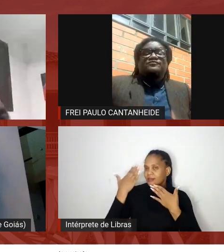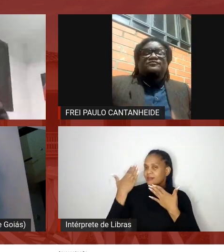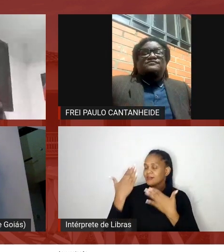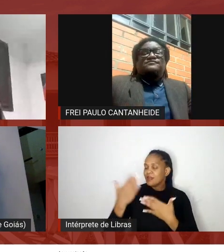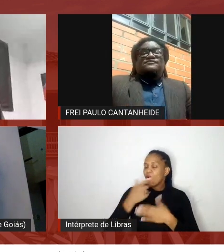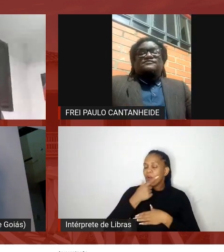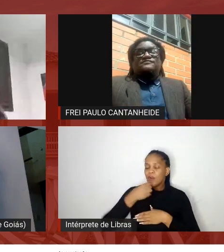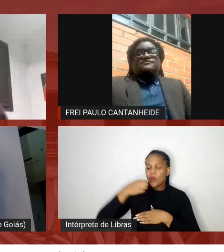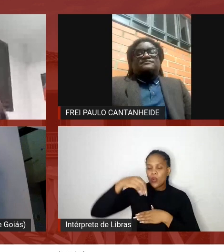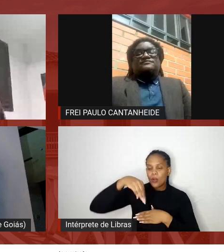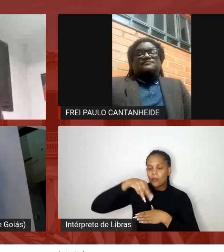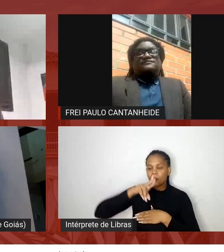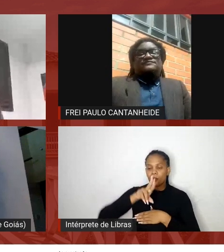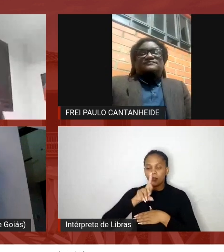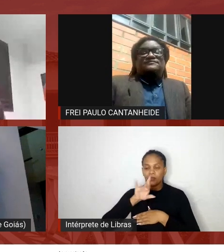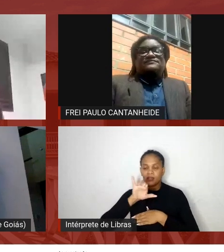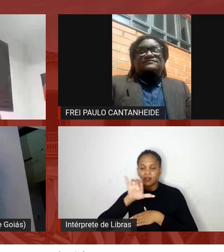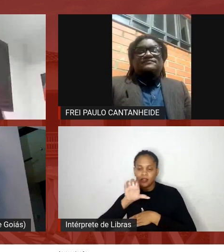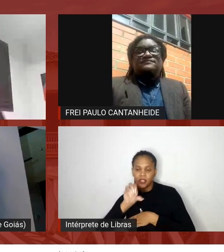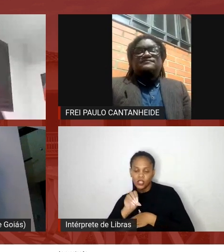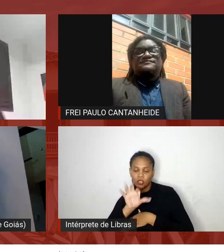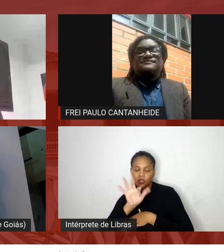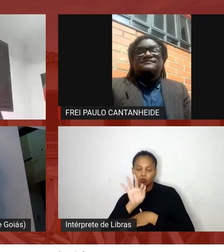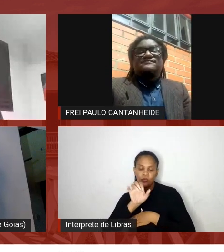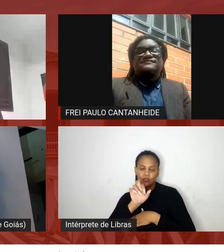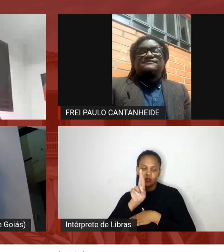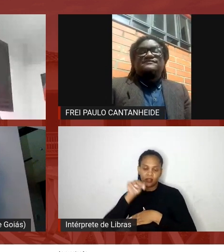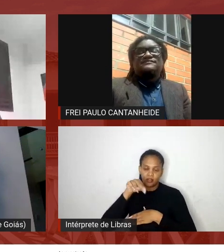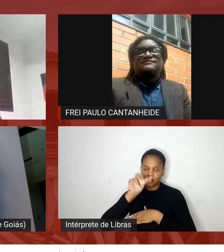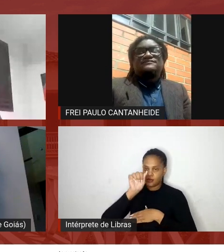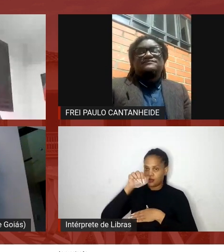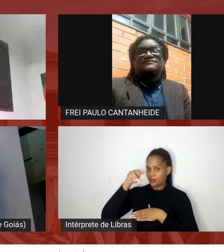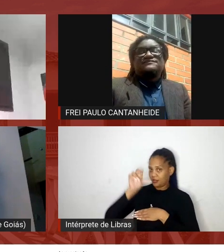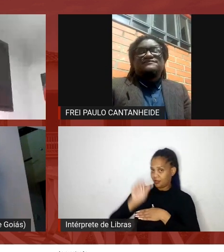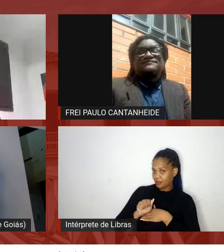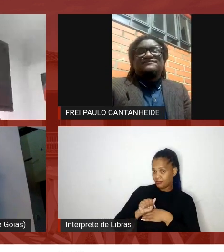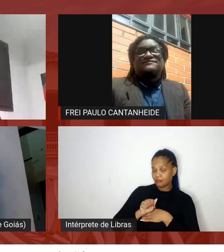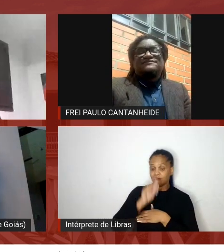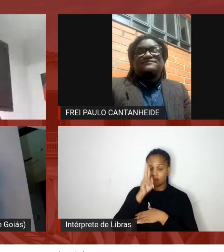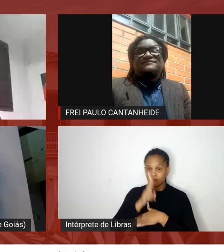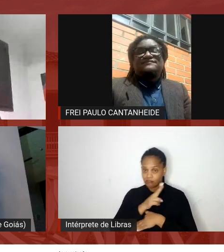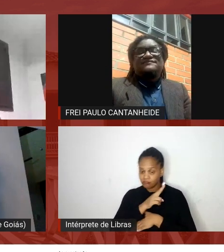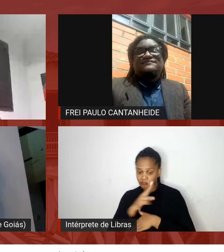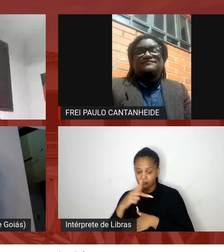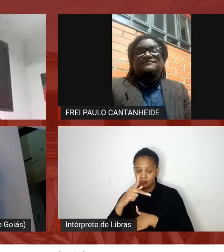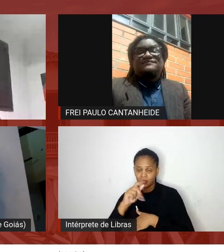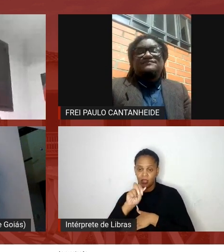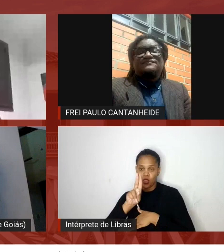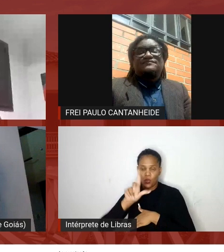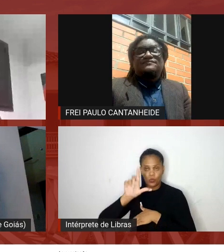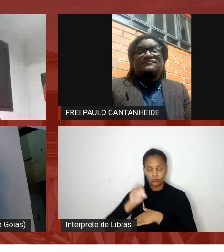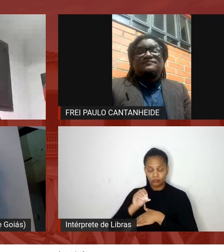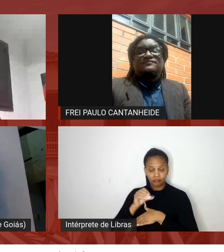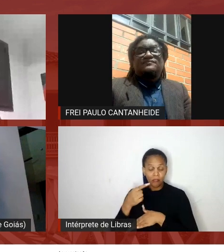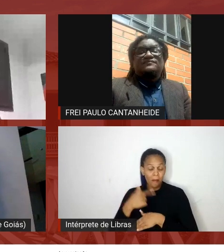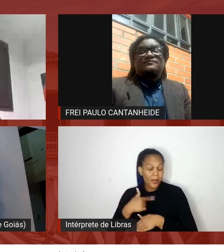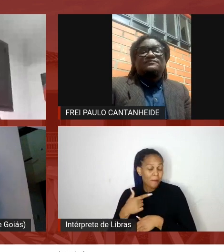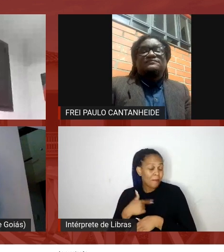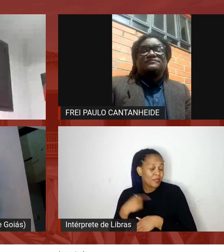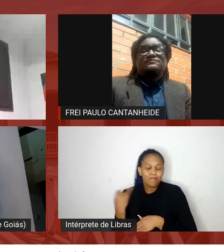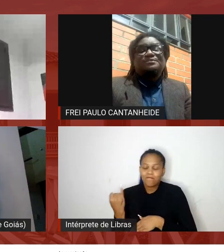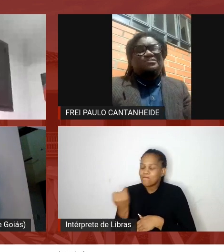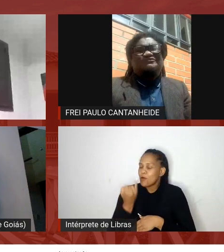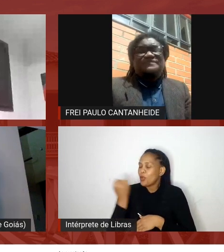Fernanda criador Helenísia Free Palm acho que para mim foi um presente participar dessa mesa porque